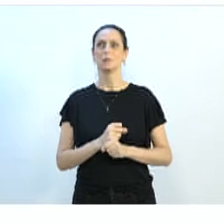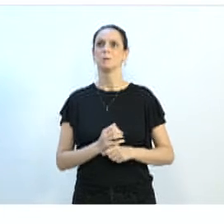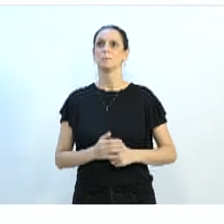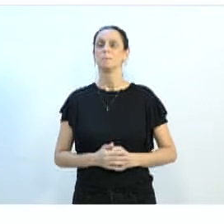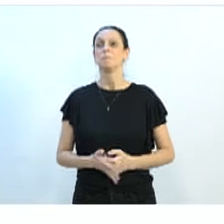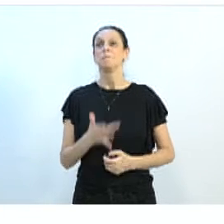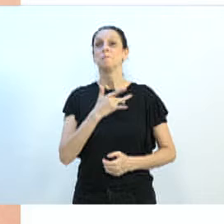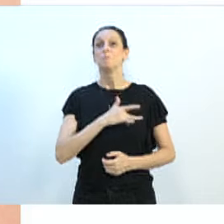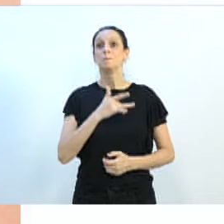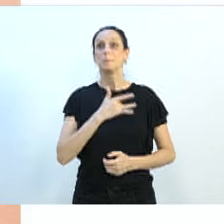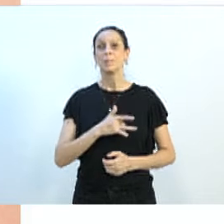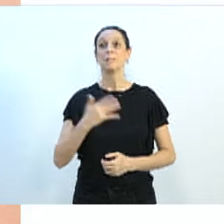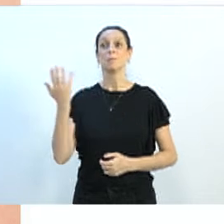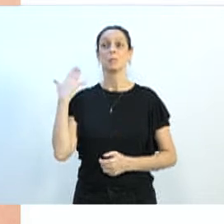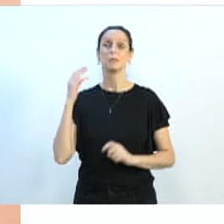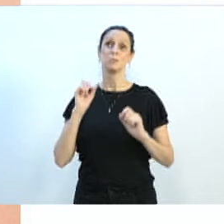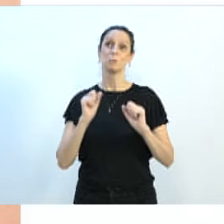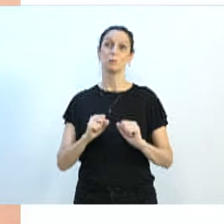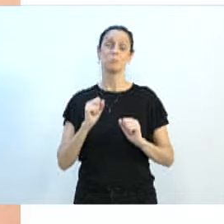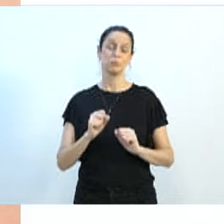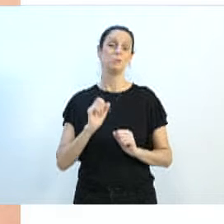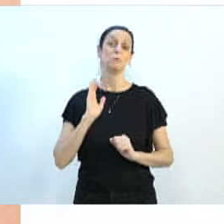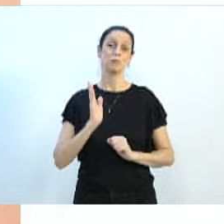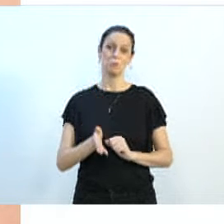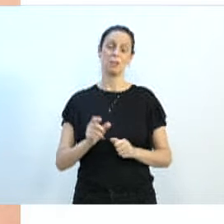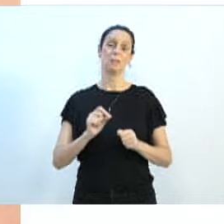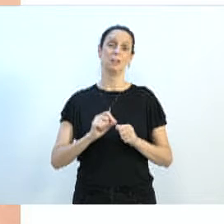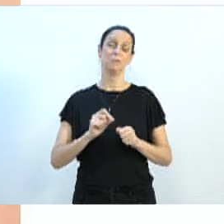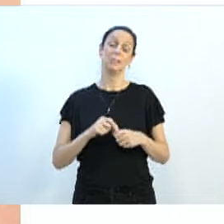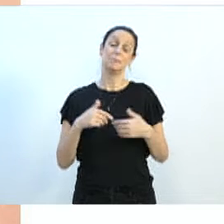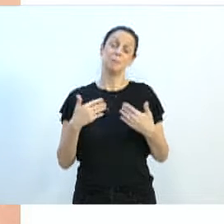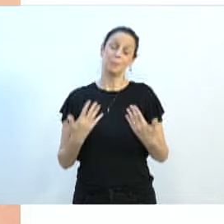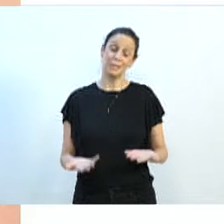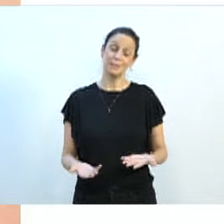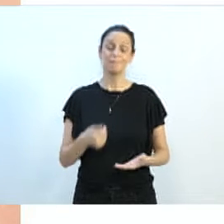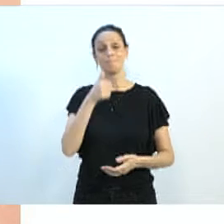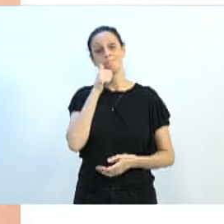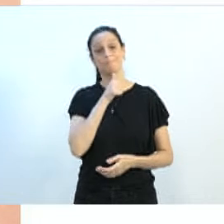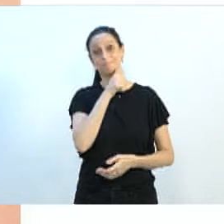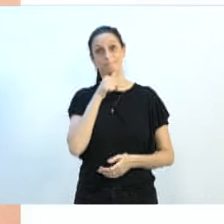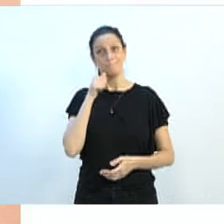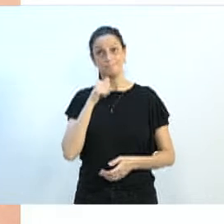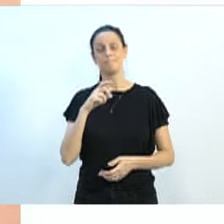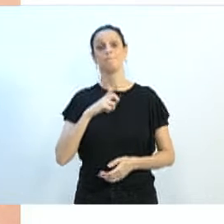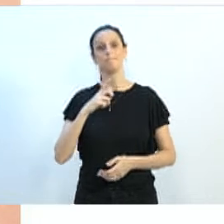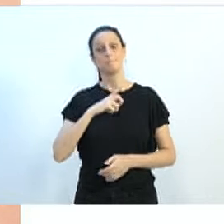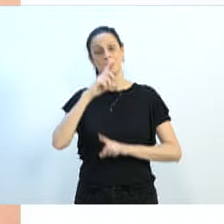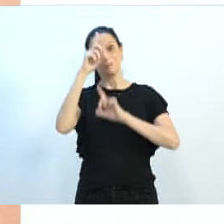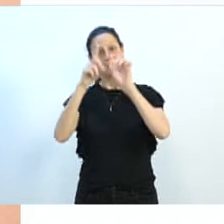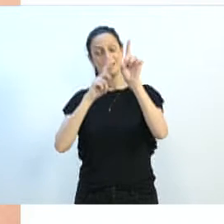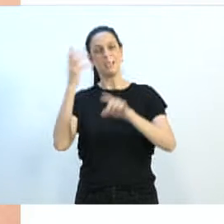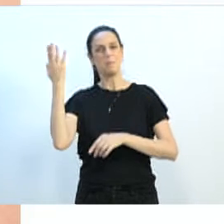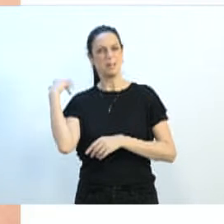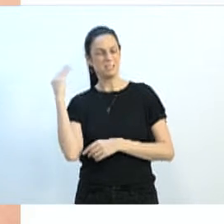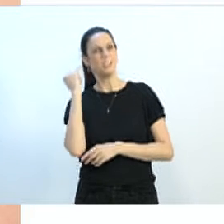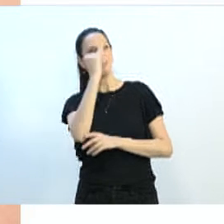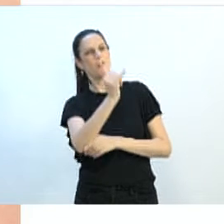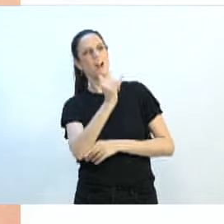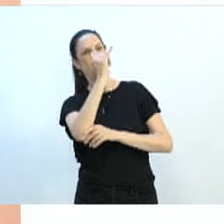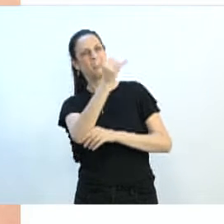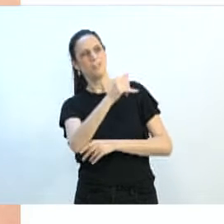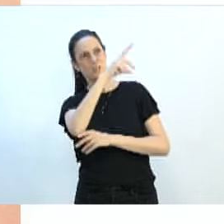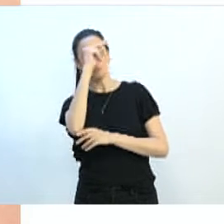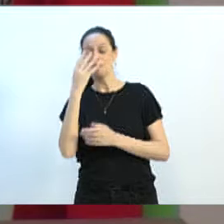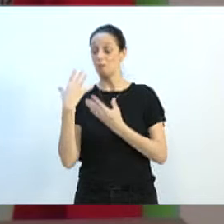poderia ter sido pensado antes, mas a gente tem ali como pode averiguar. Então, várias ideias que a gente vem defendendo, vem